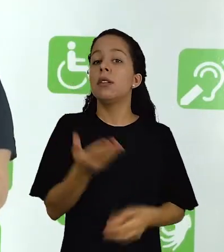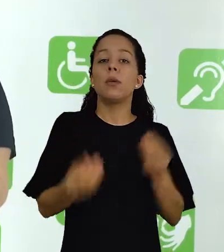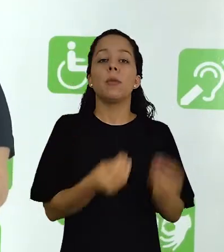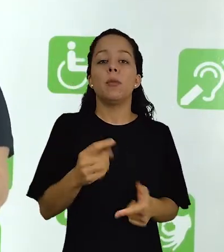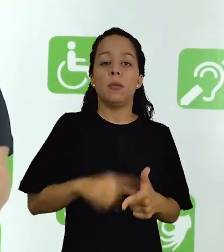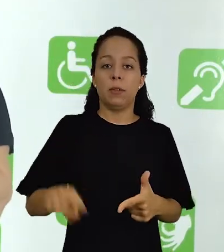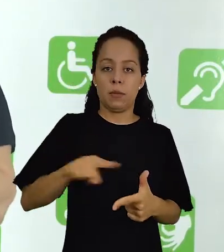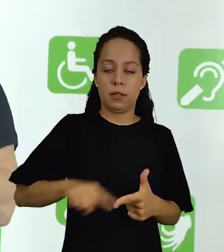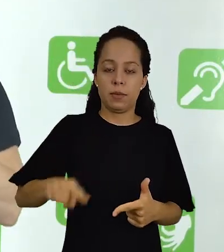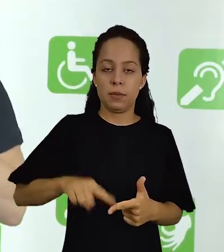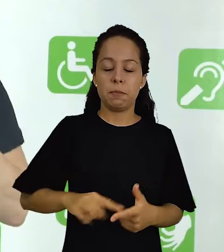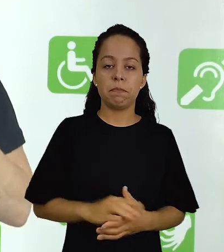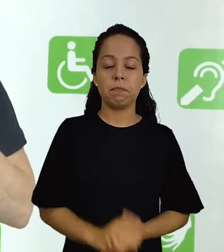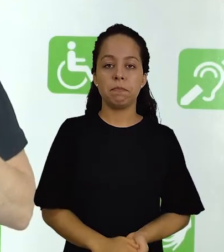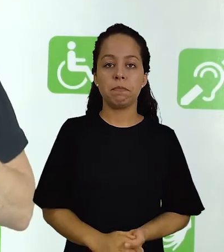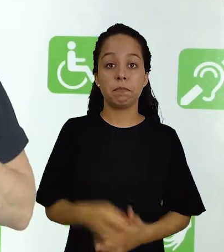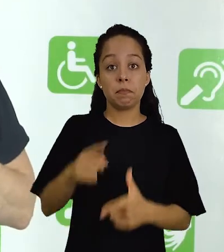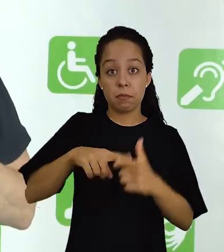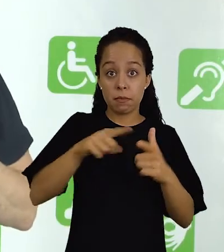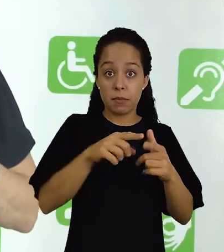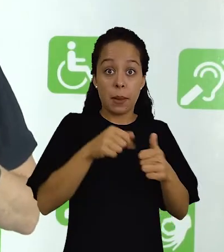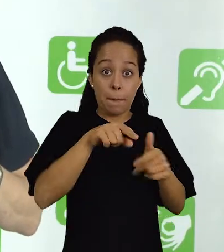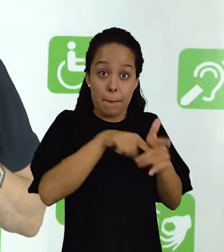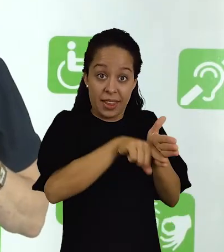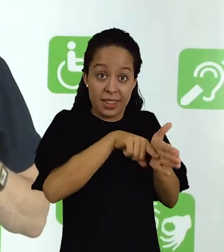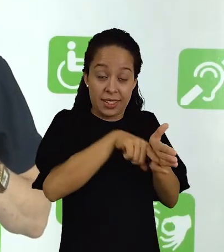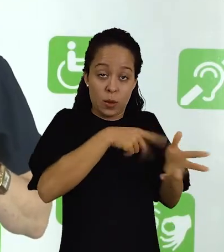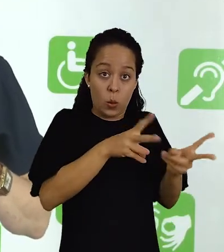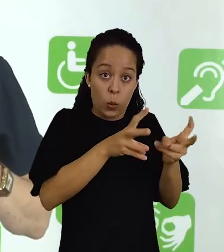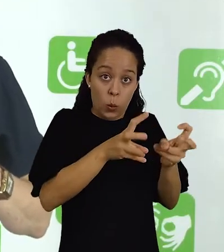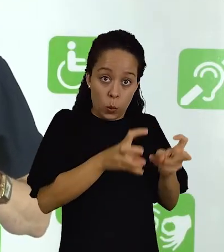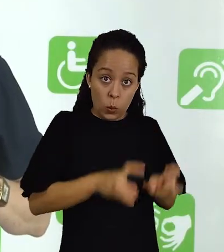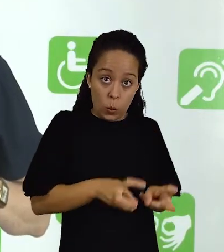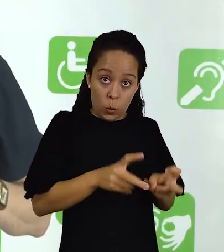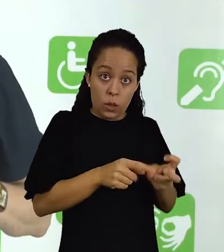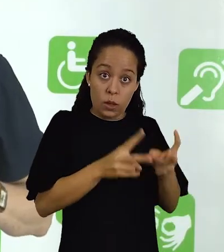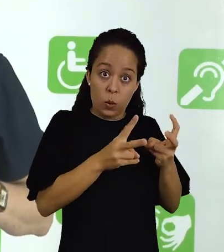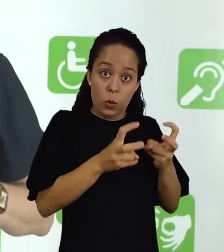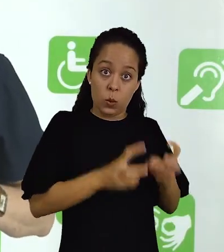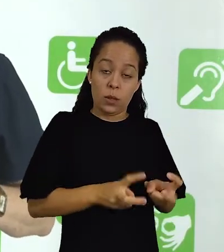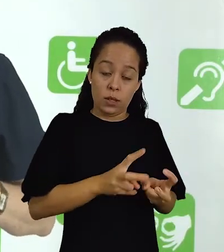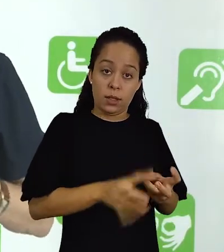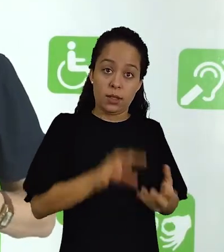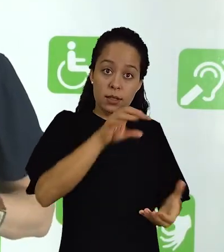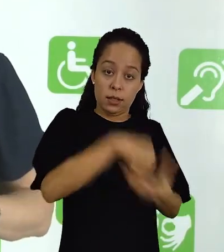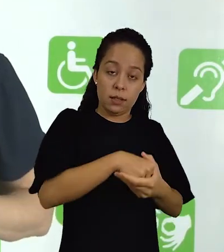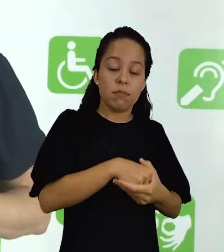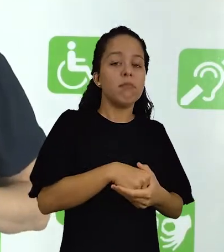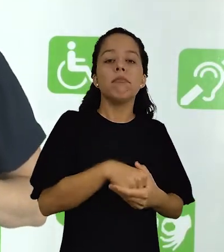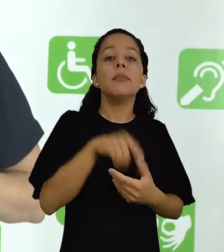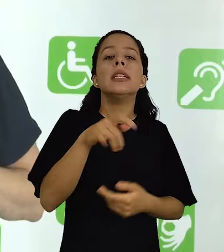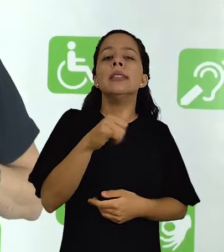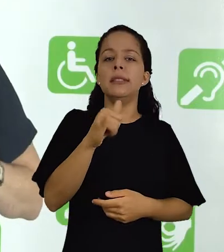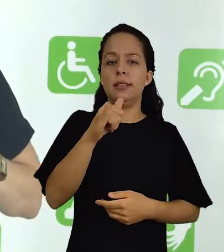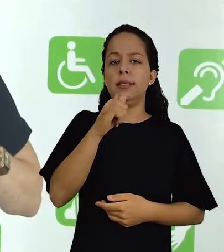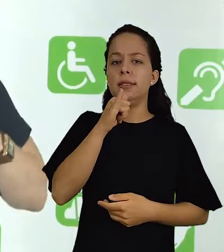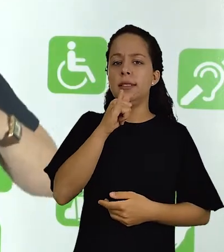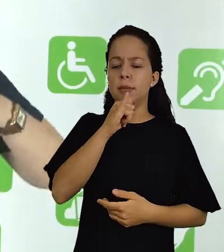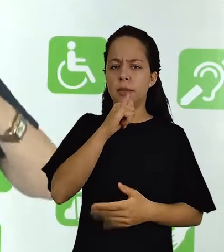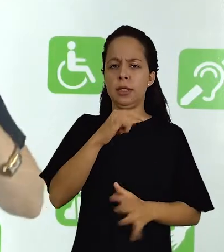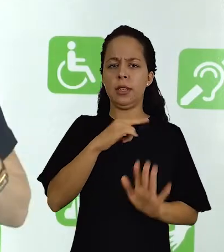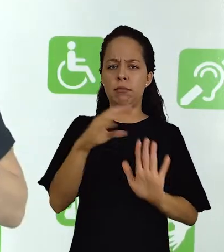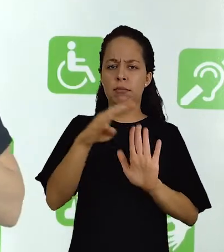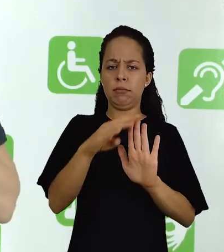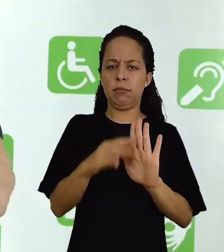determinado problema. Essa pesquisa exploratória, ela tem